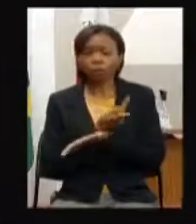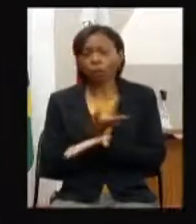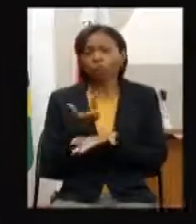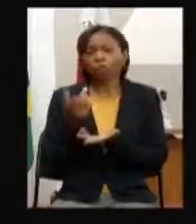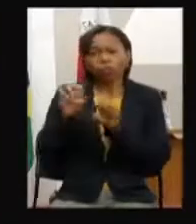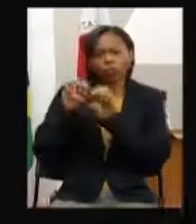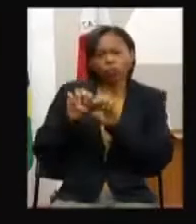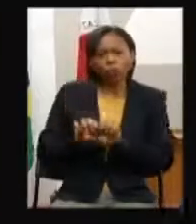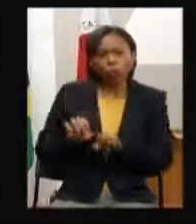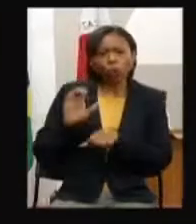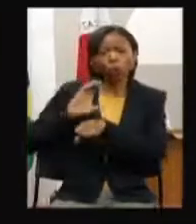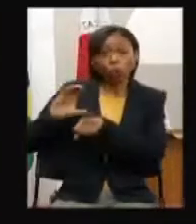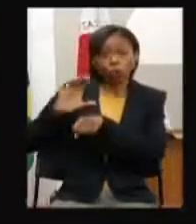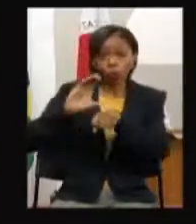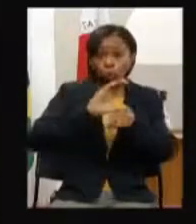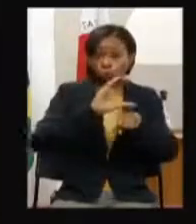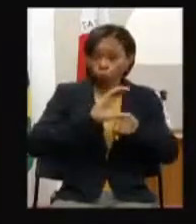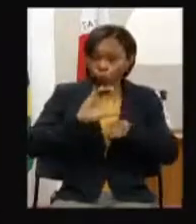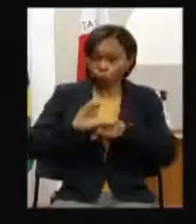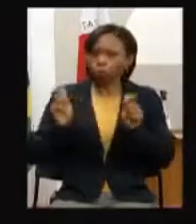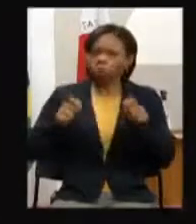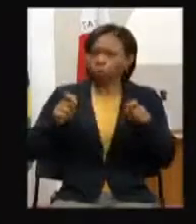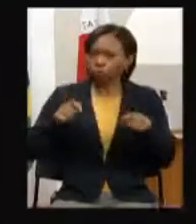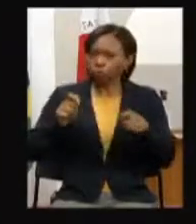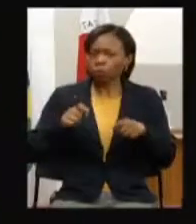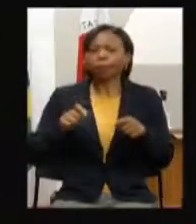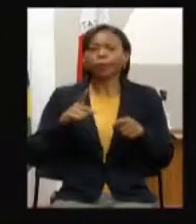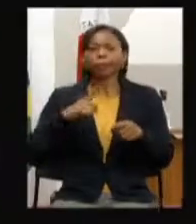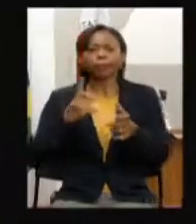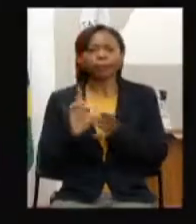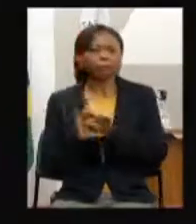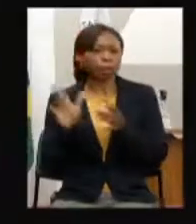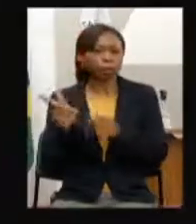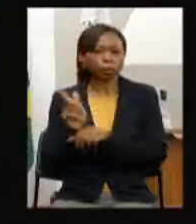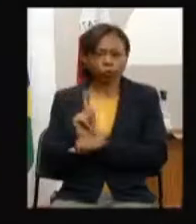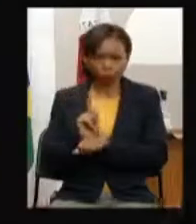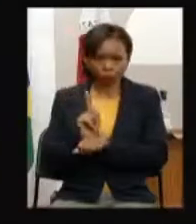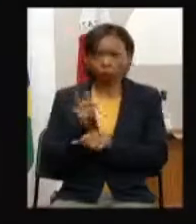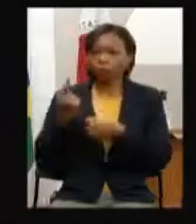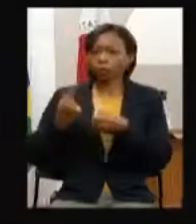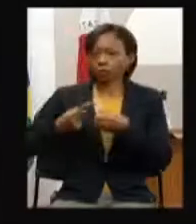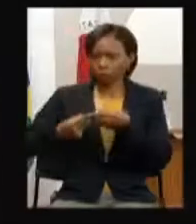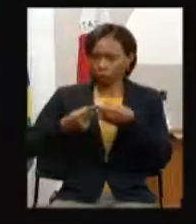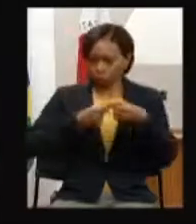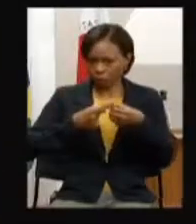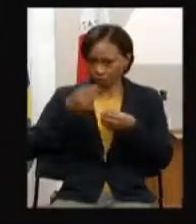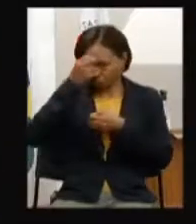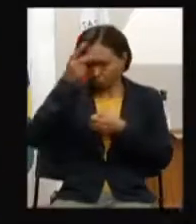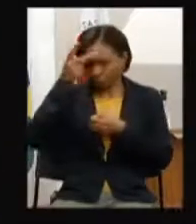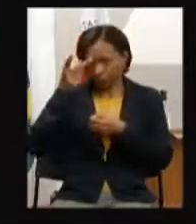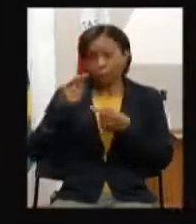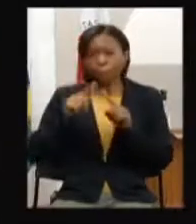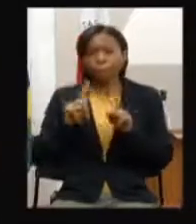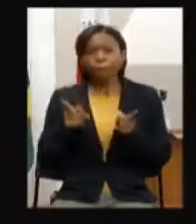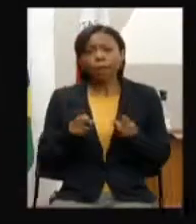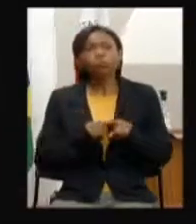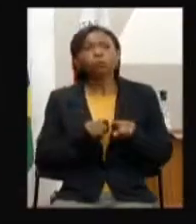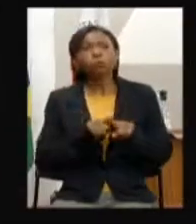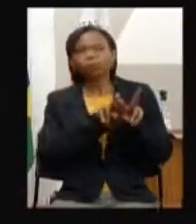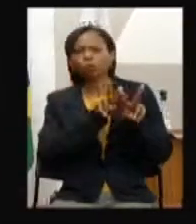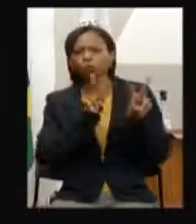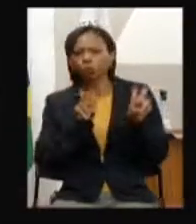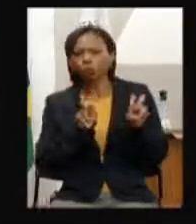cursos para que a gente possa disponibilizar para todos os gestores municipais e na questão da